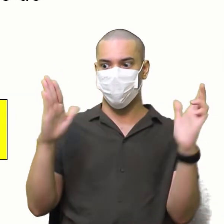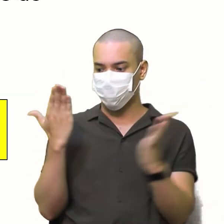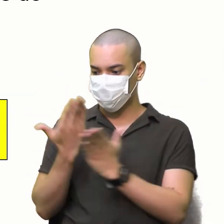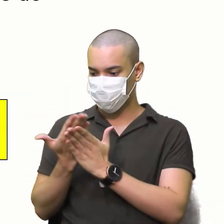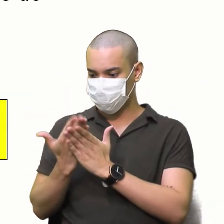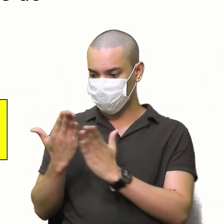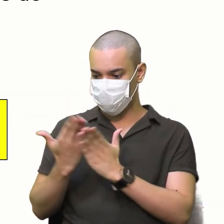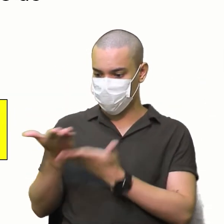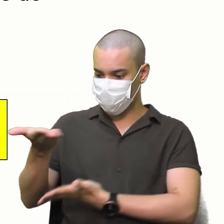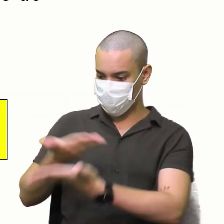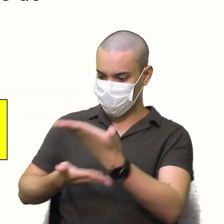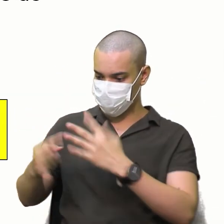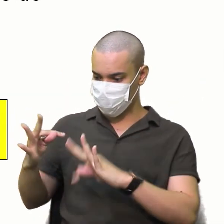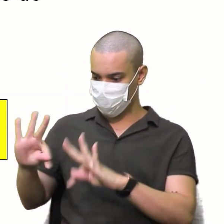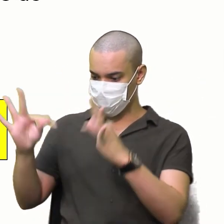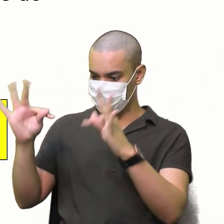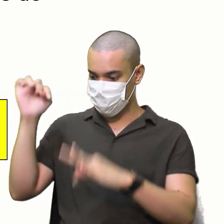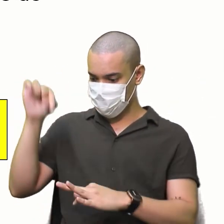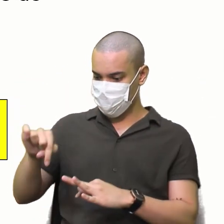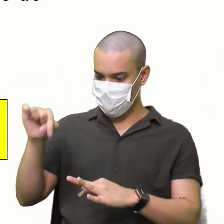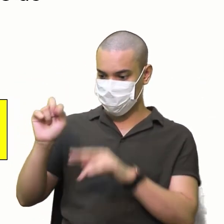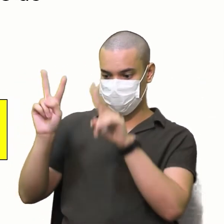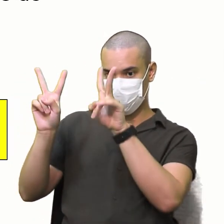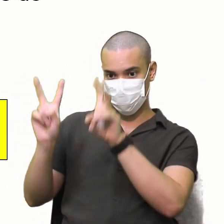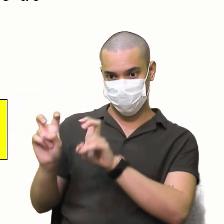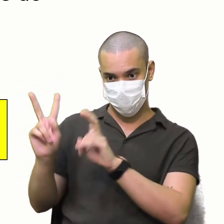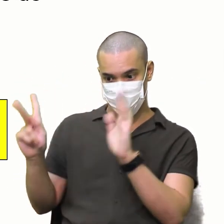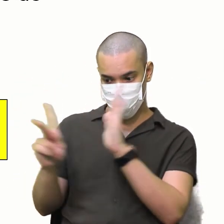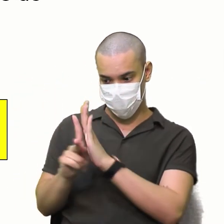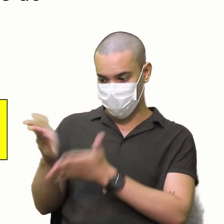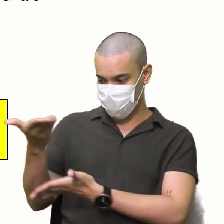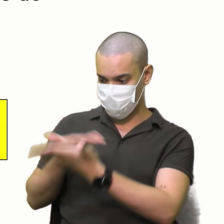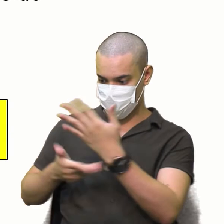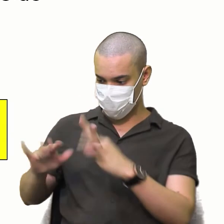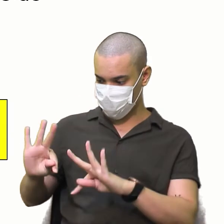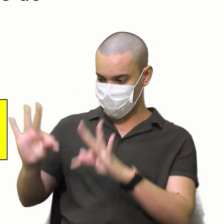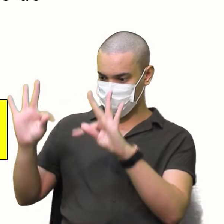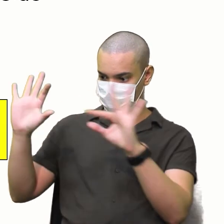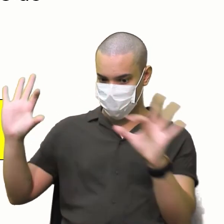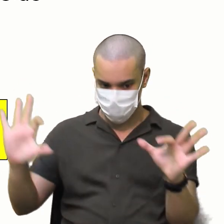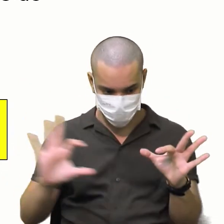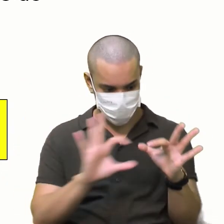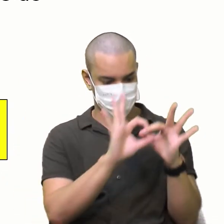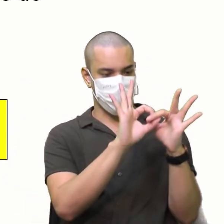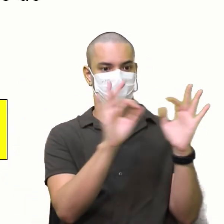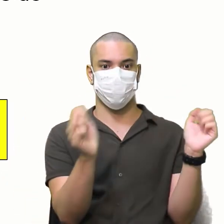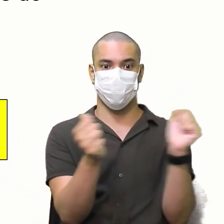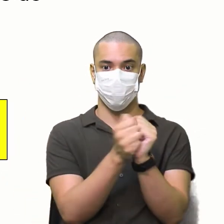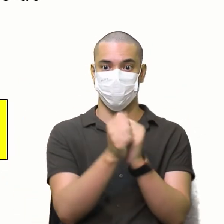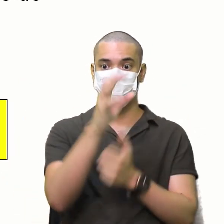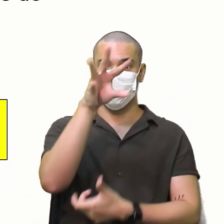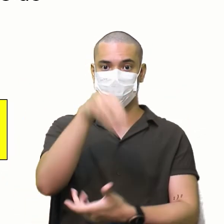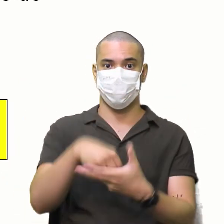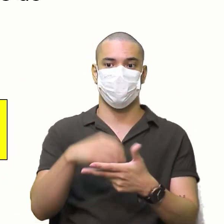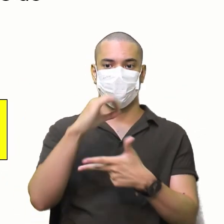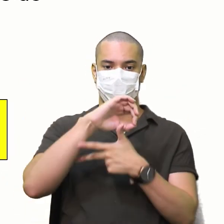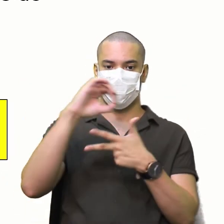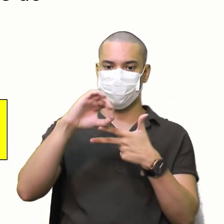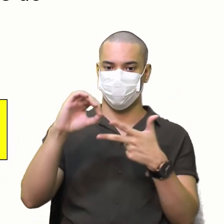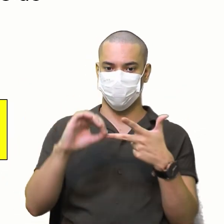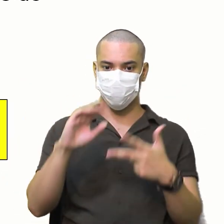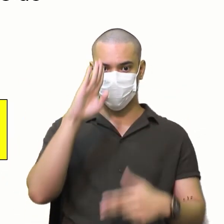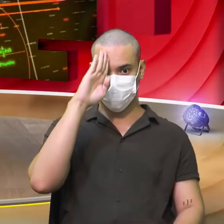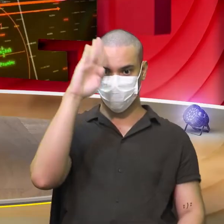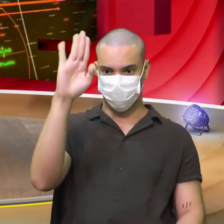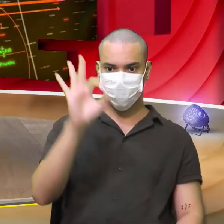Para a escola E nesse assunto Da escola Eu vou estar buscando Reforçar ali dentro Os tópicos do